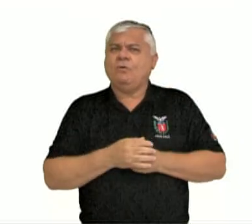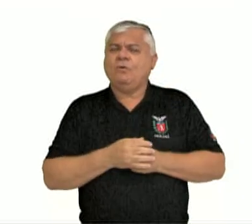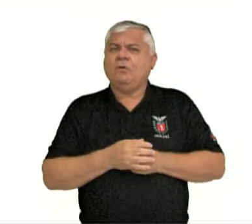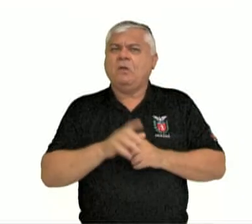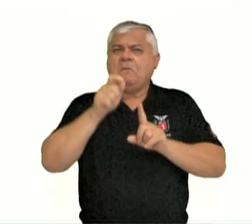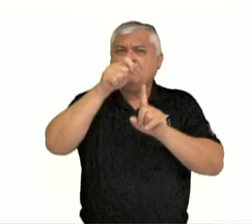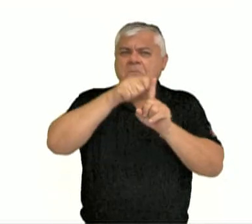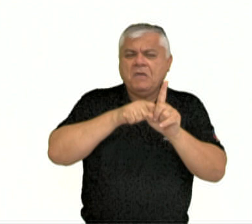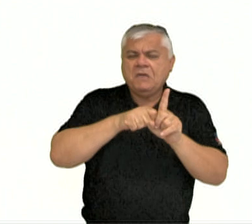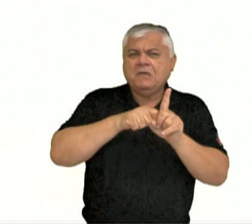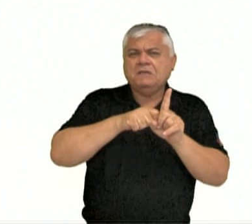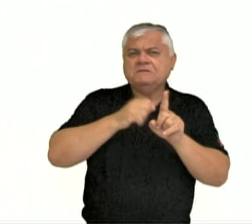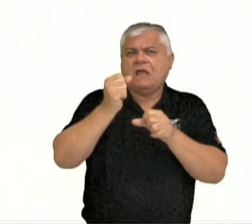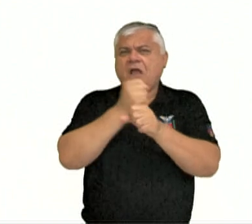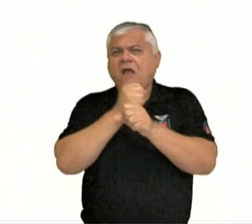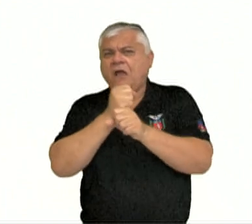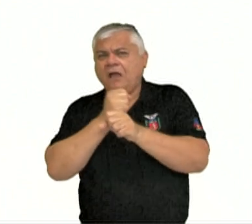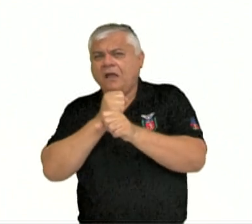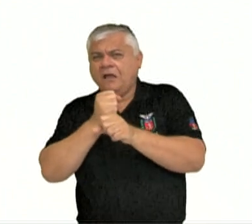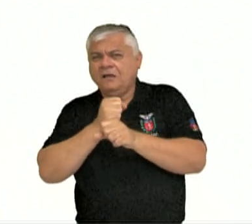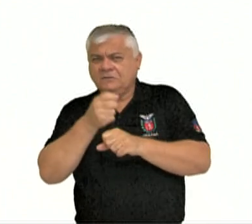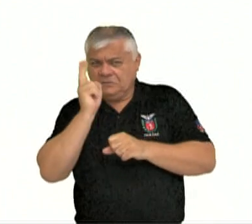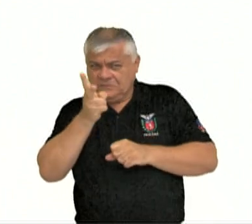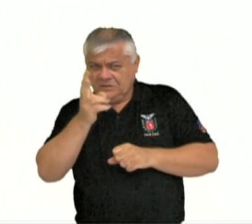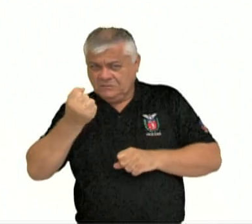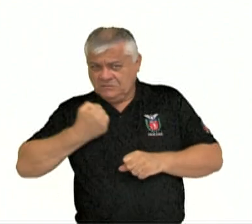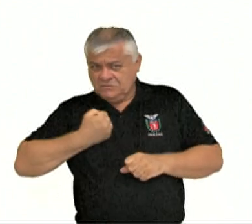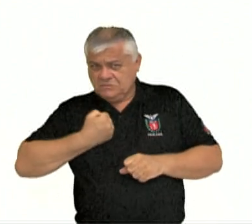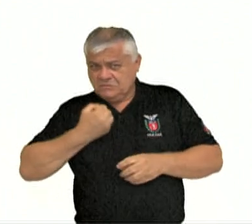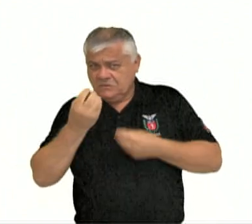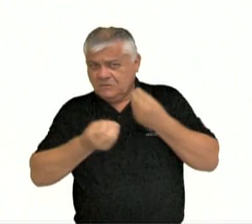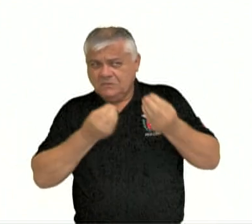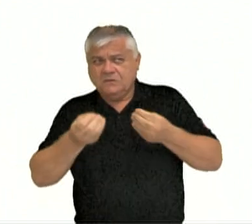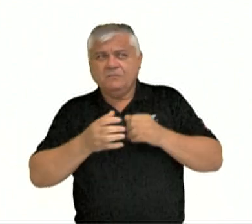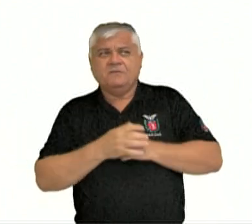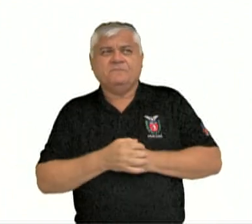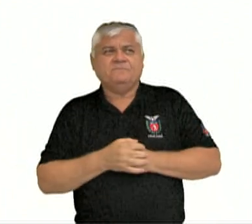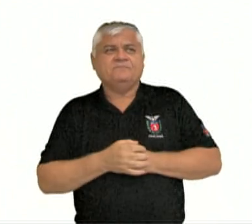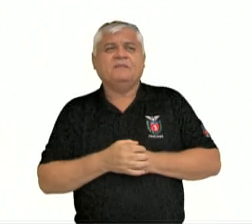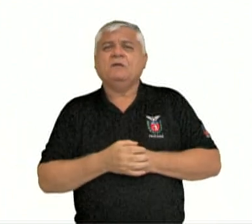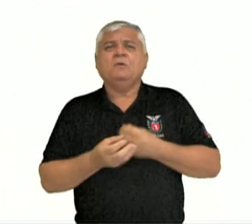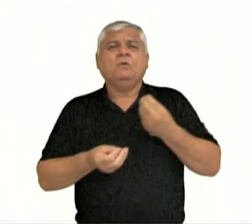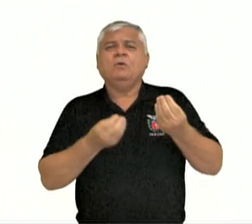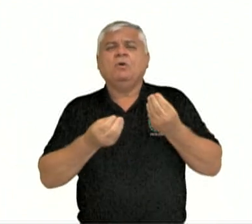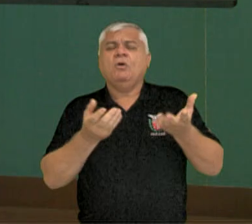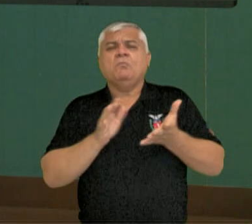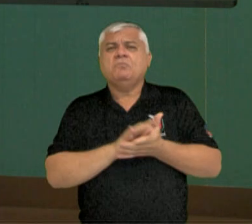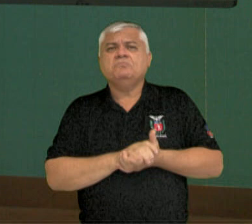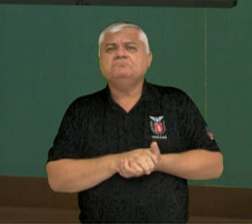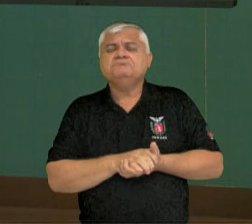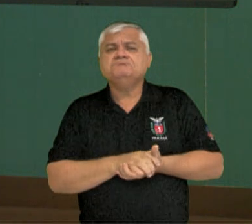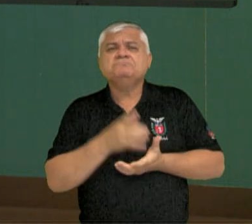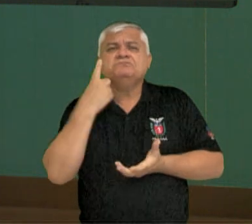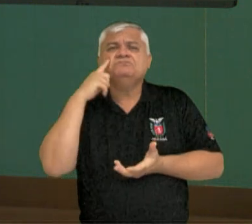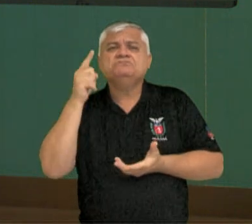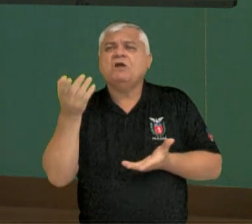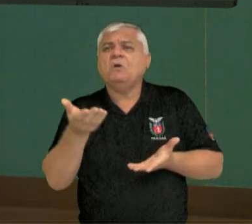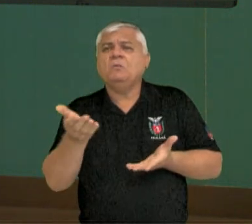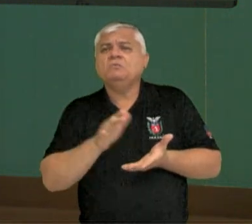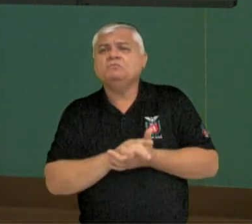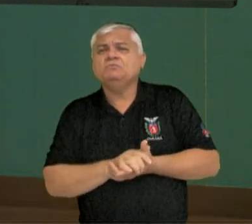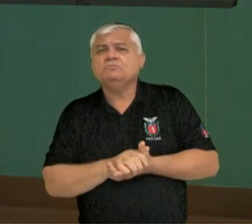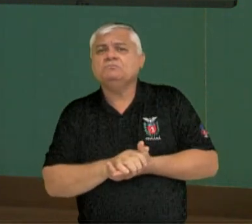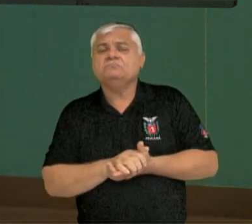os números ordinais também para as datas? Como é que é isso? What day is it today? Que dia é hoje?